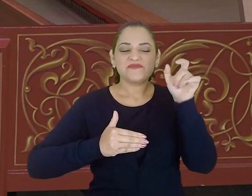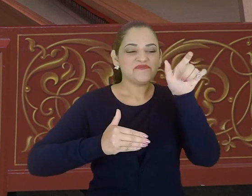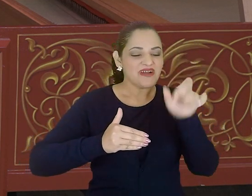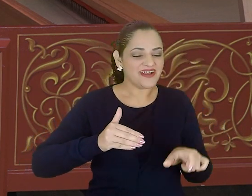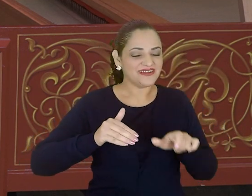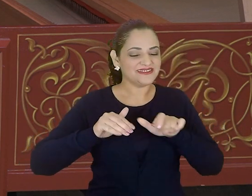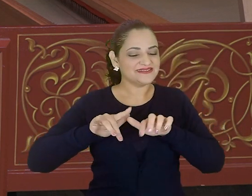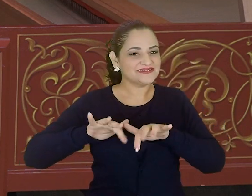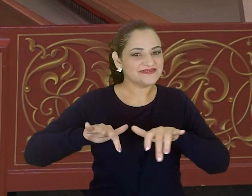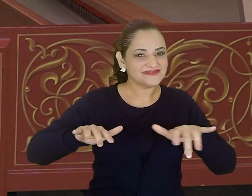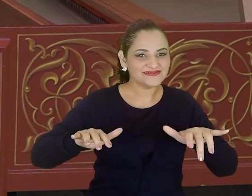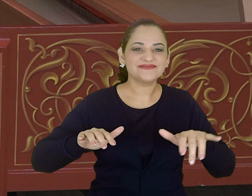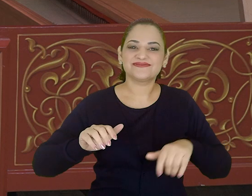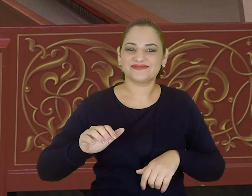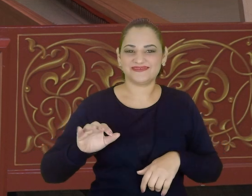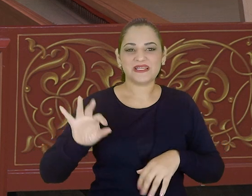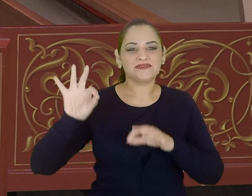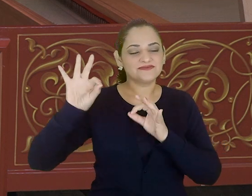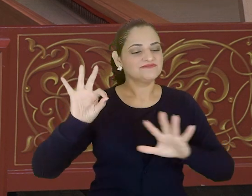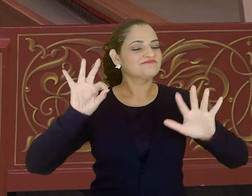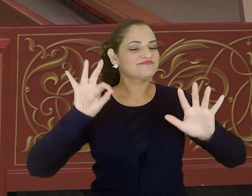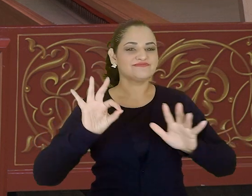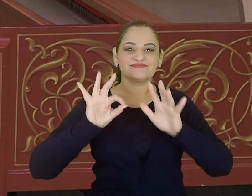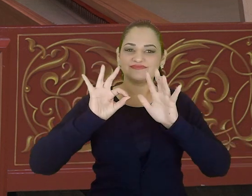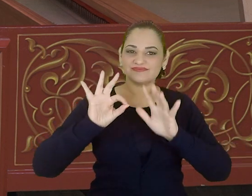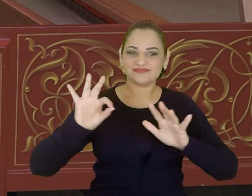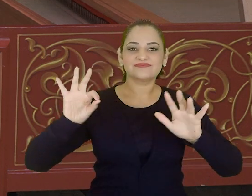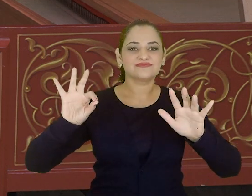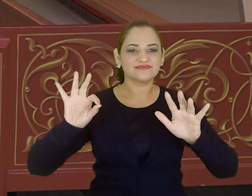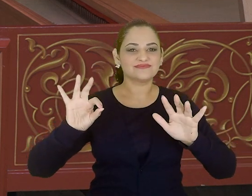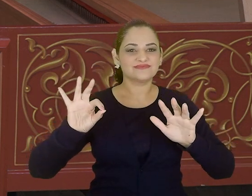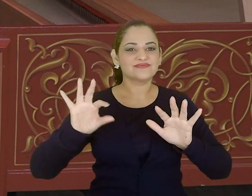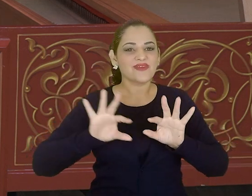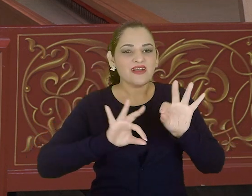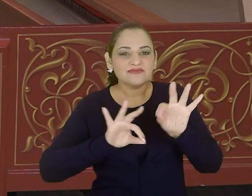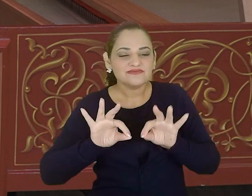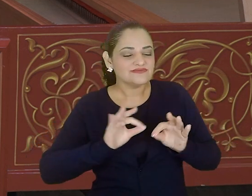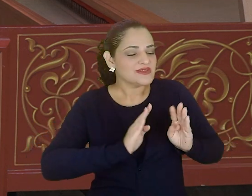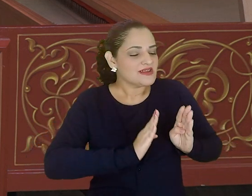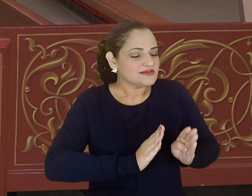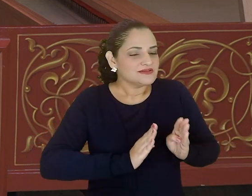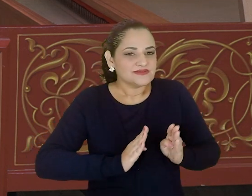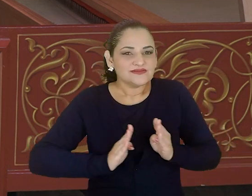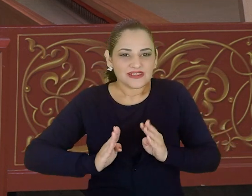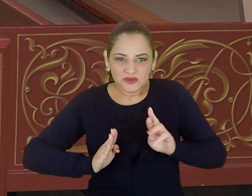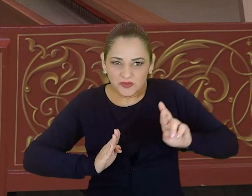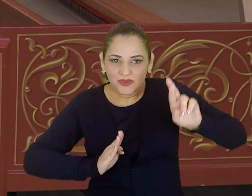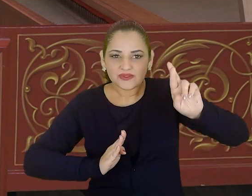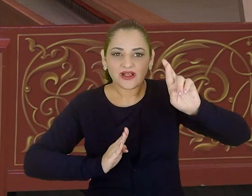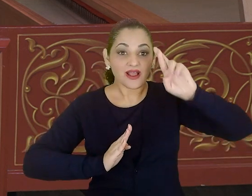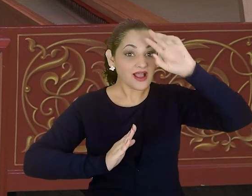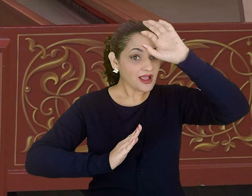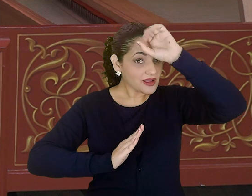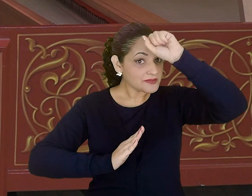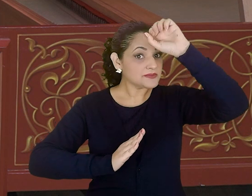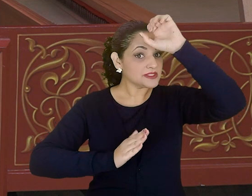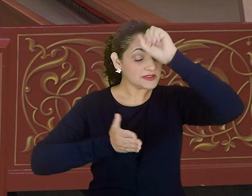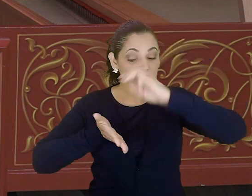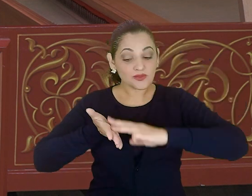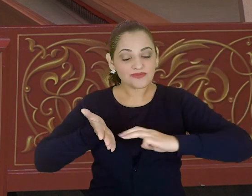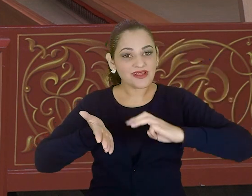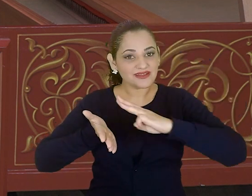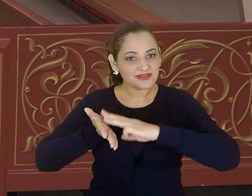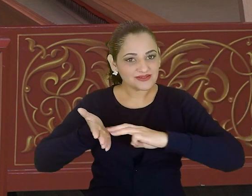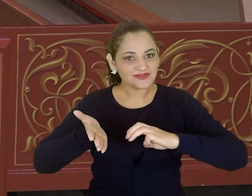pianistas, para regentes, arranjadores, aprenderem esse método de baixo contínuo,